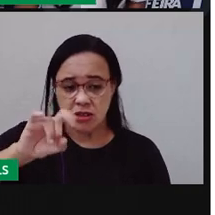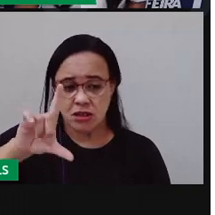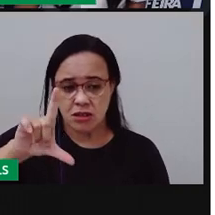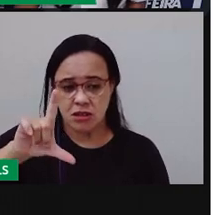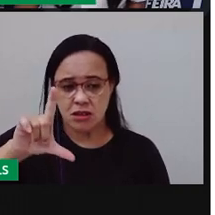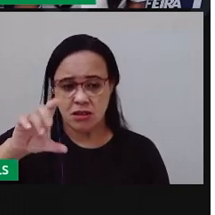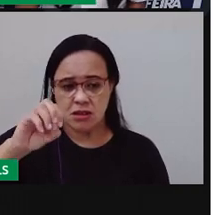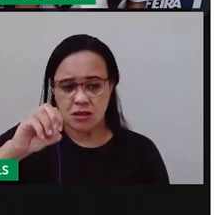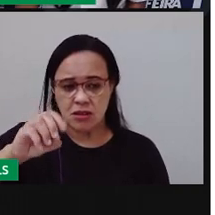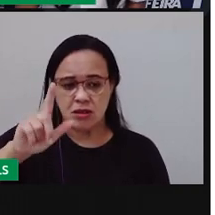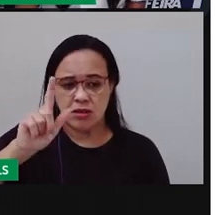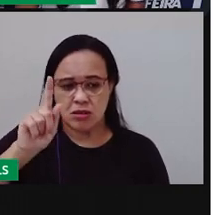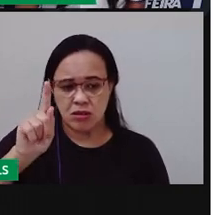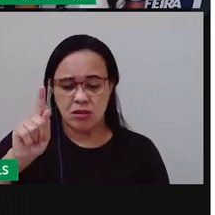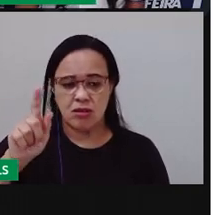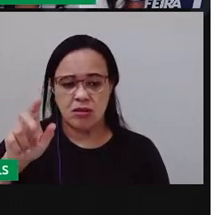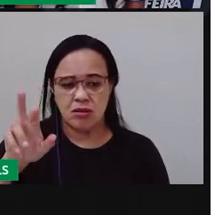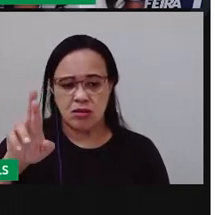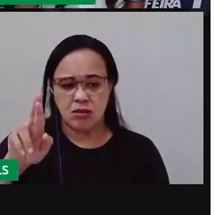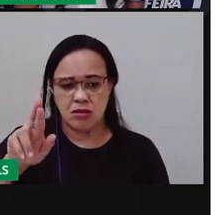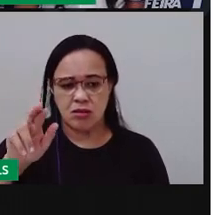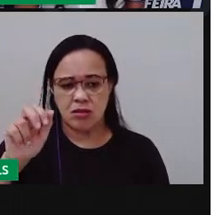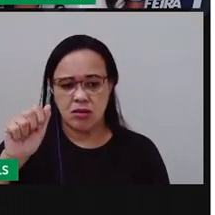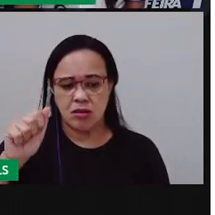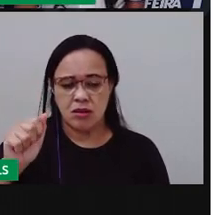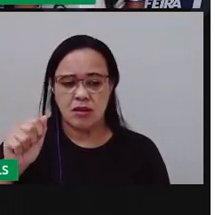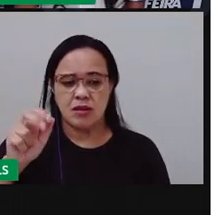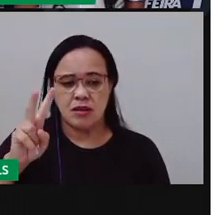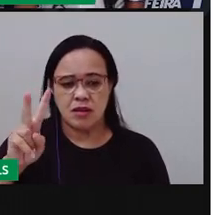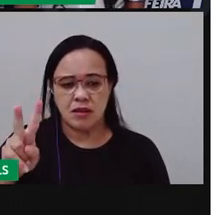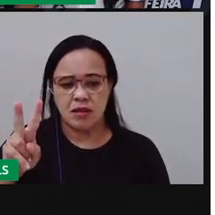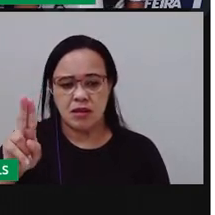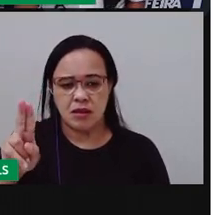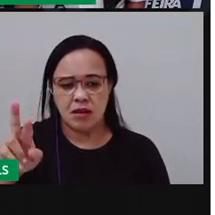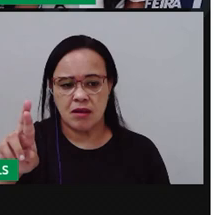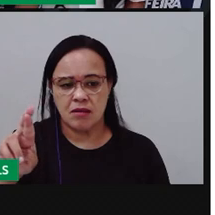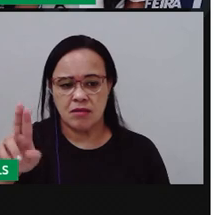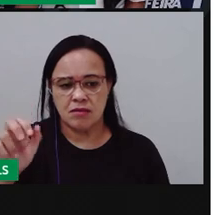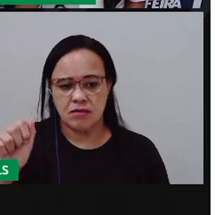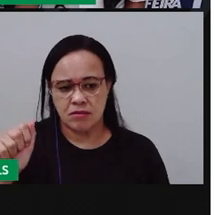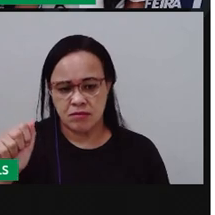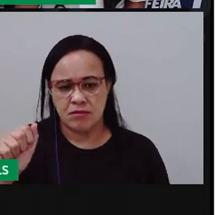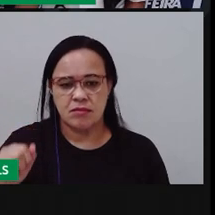Olha o som da letra x aí no início da palavra.